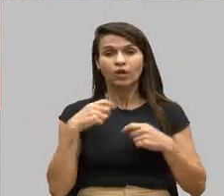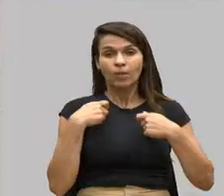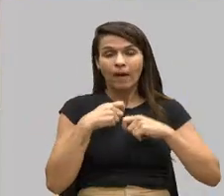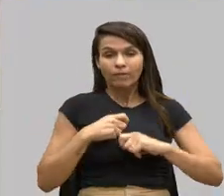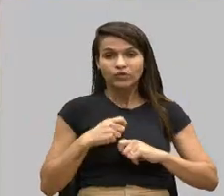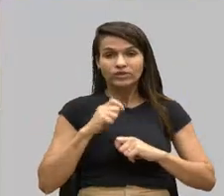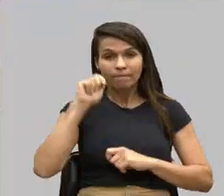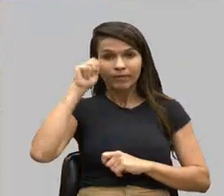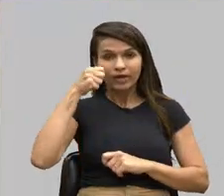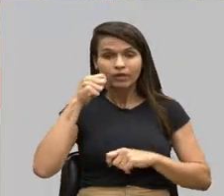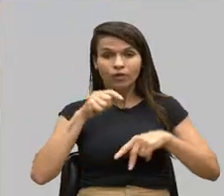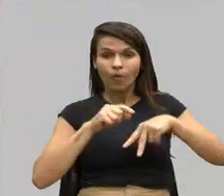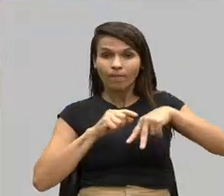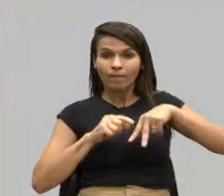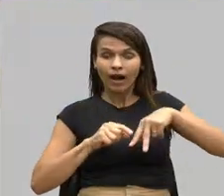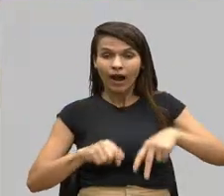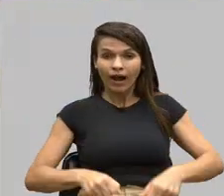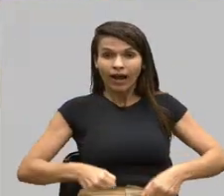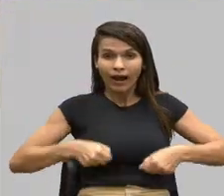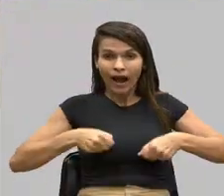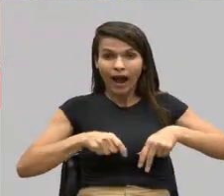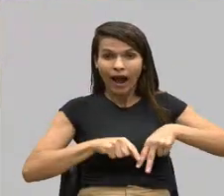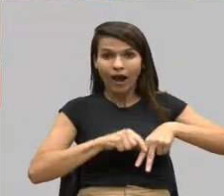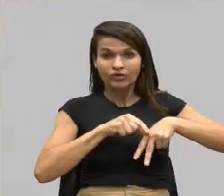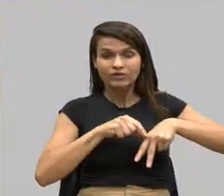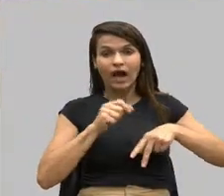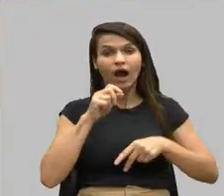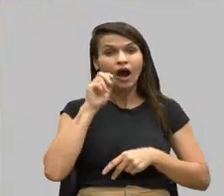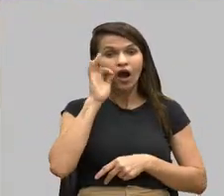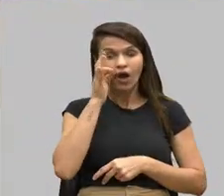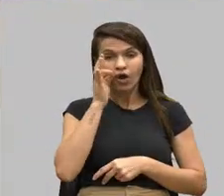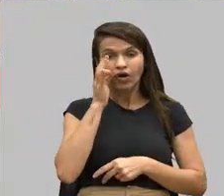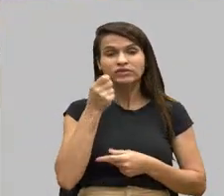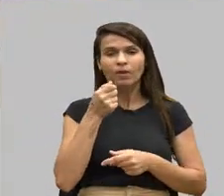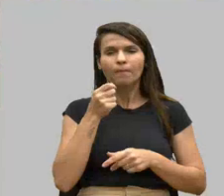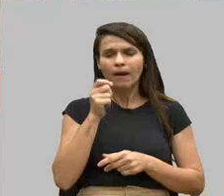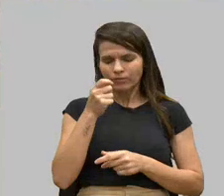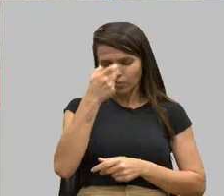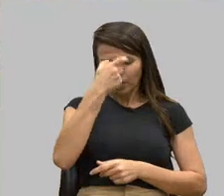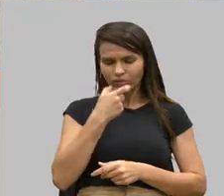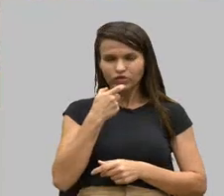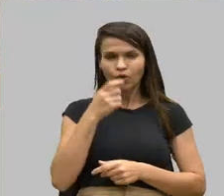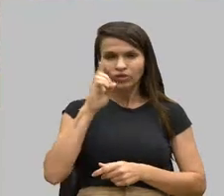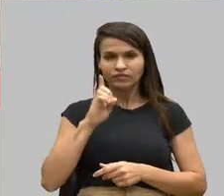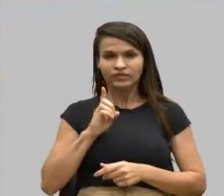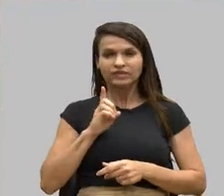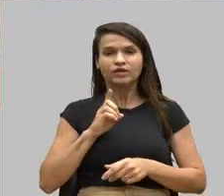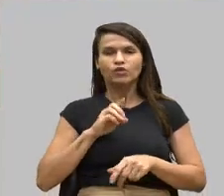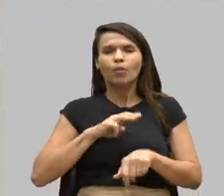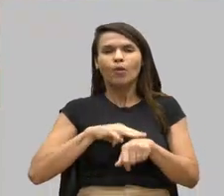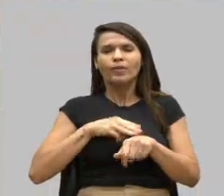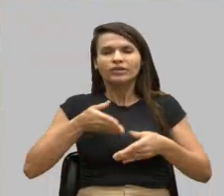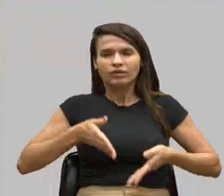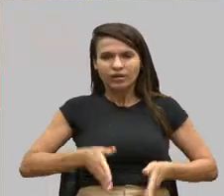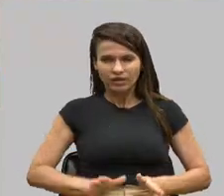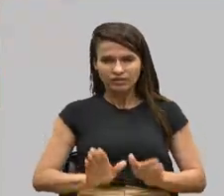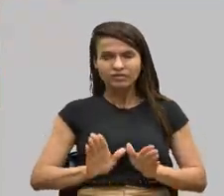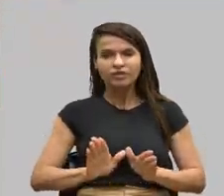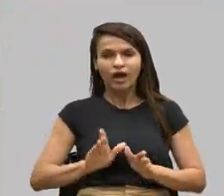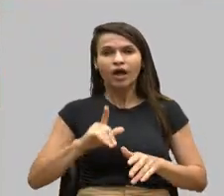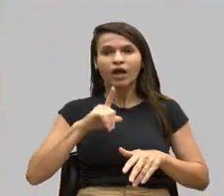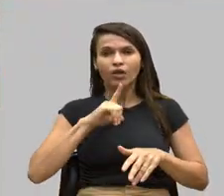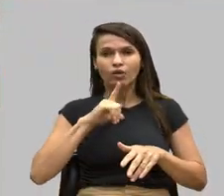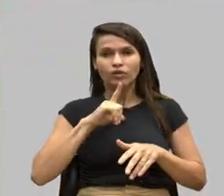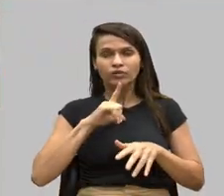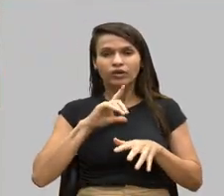rosa. Bom, eu sou uma pessoa com deficiência desde que eu nasci. Eu tenho a atrofia muscular